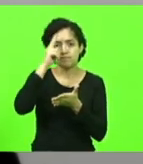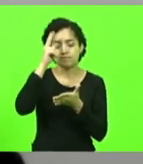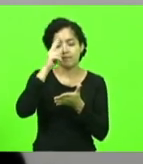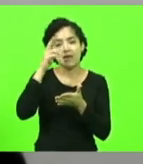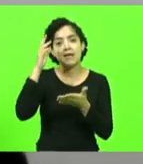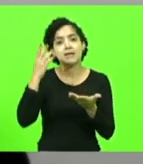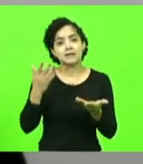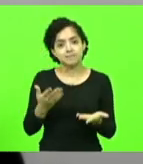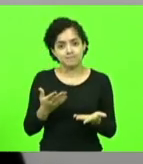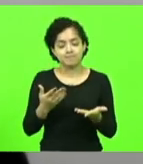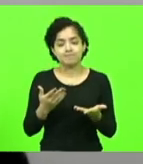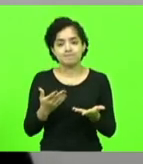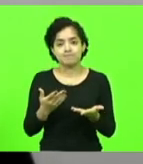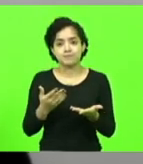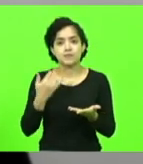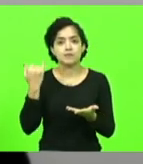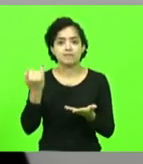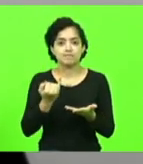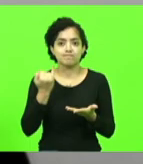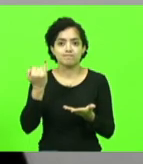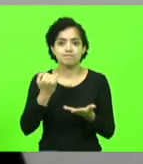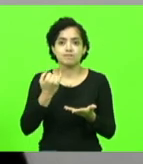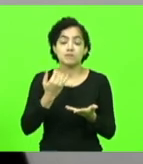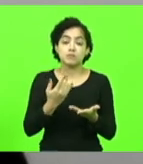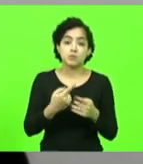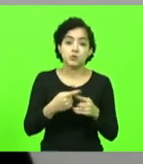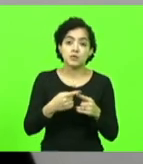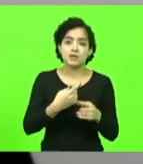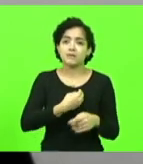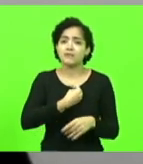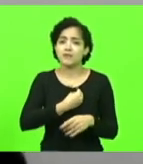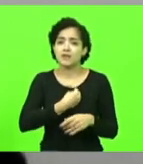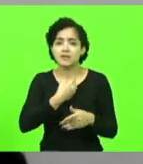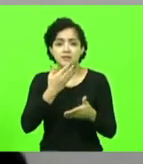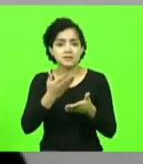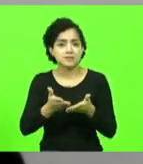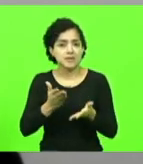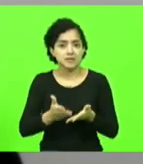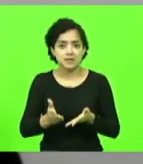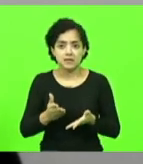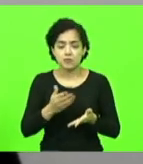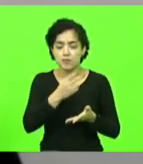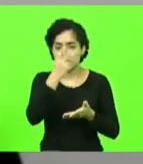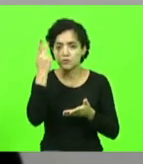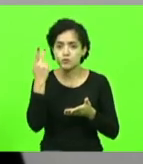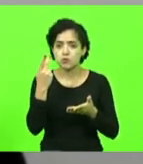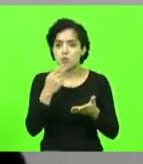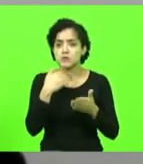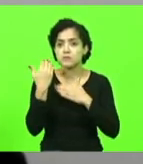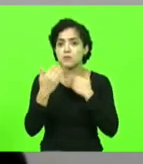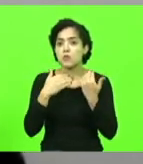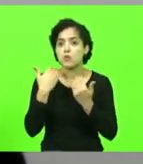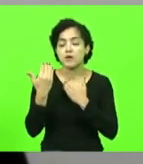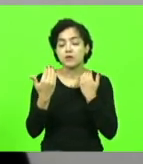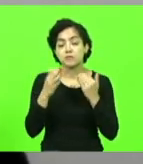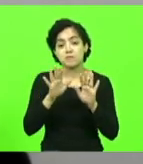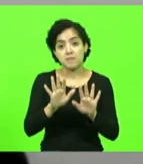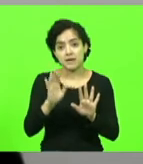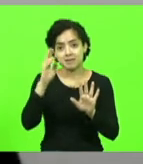conflito onde vidas foram perdidas e que a história precisa ser mantida,